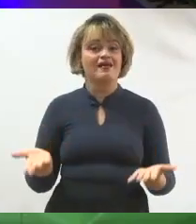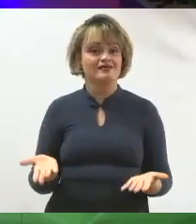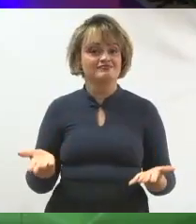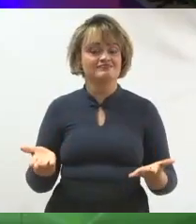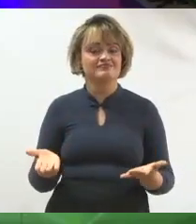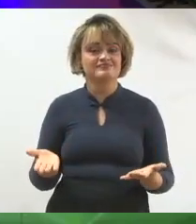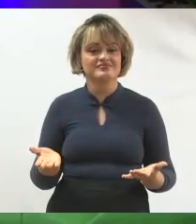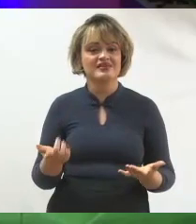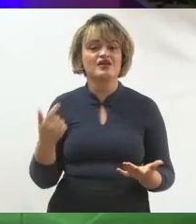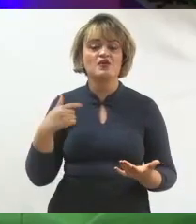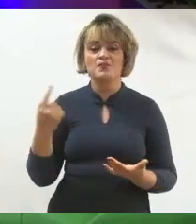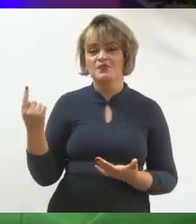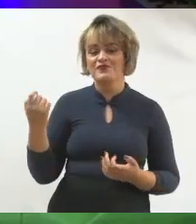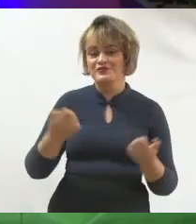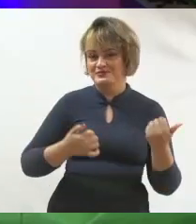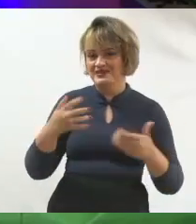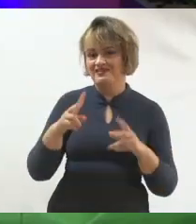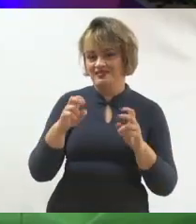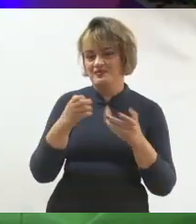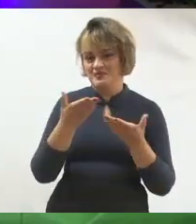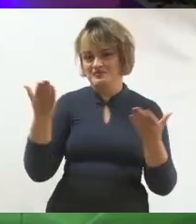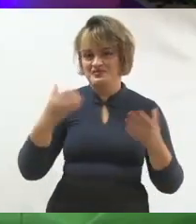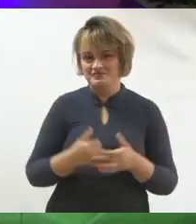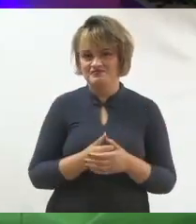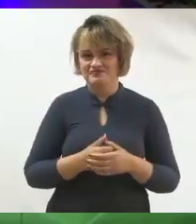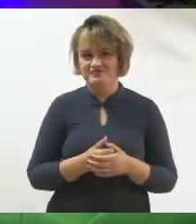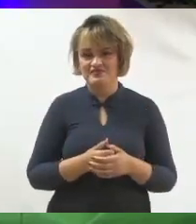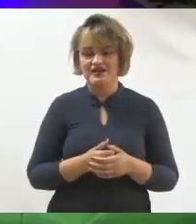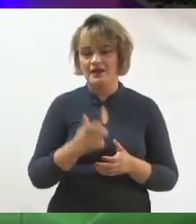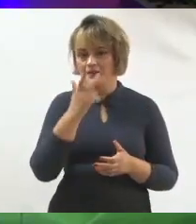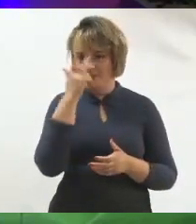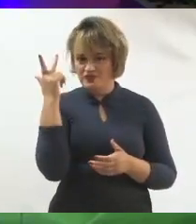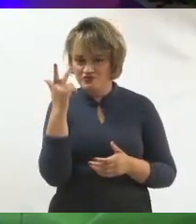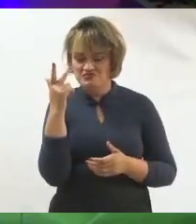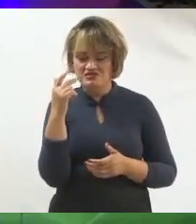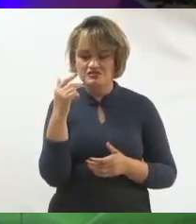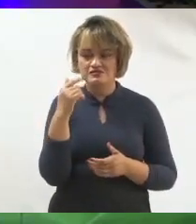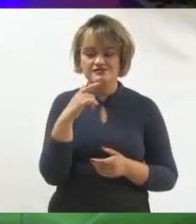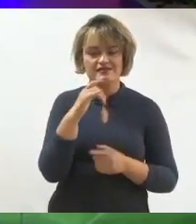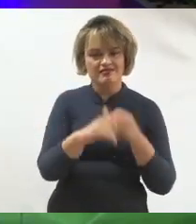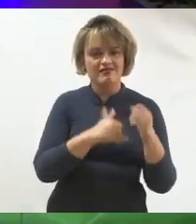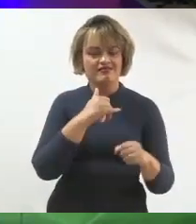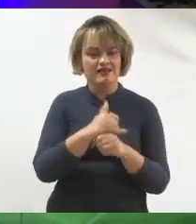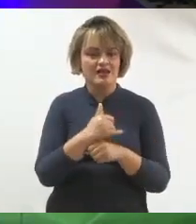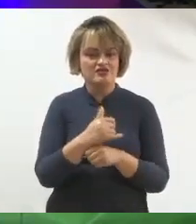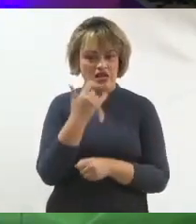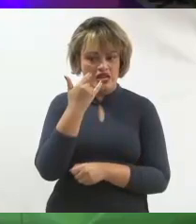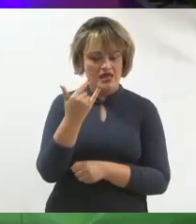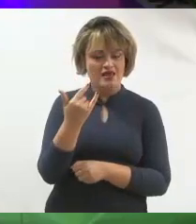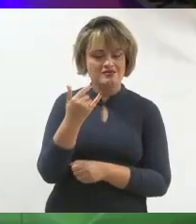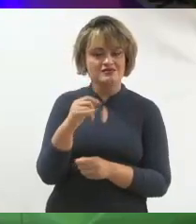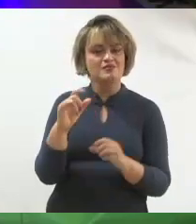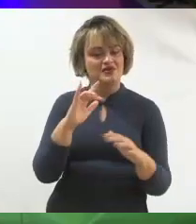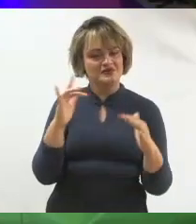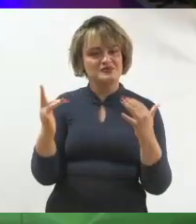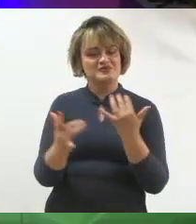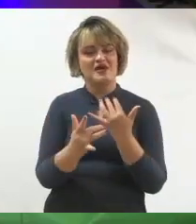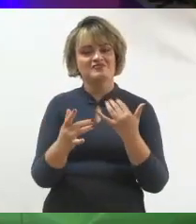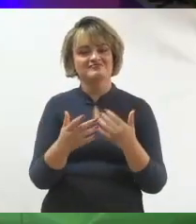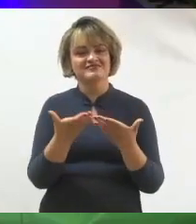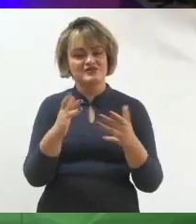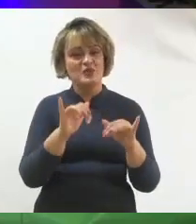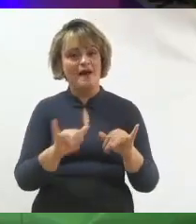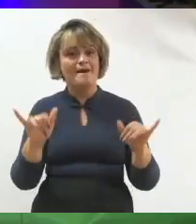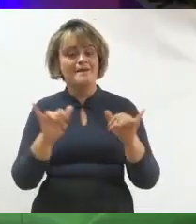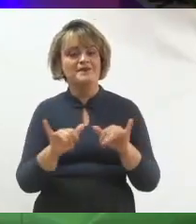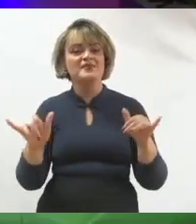eu vou começar com vocês sobre isso. Conquistando eleitores online, usando o poder da rede social na sua